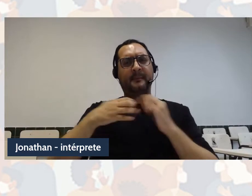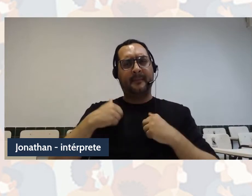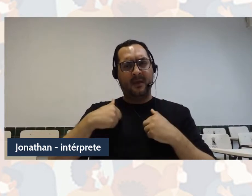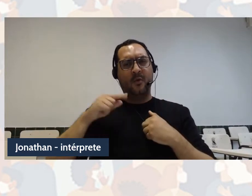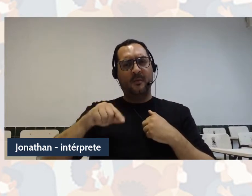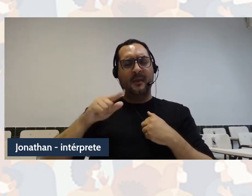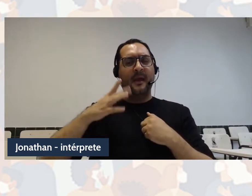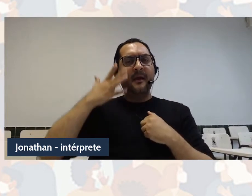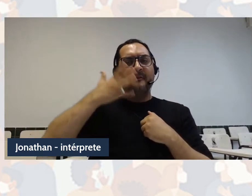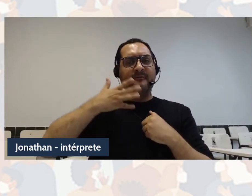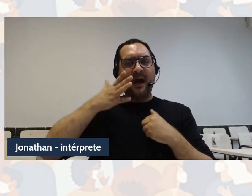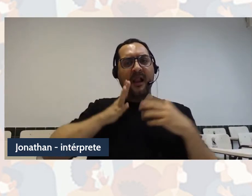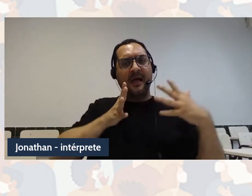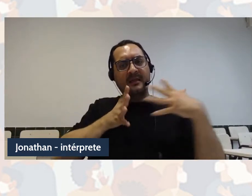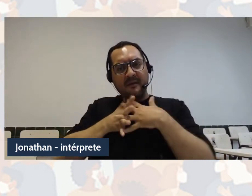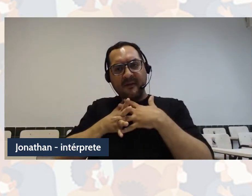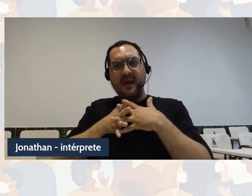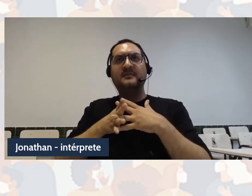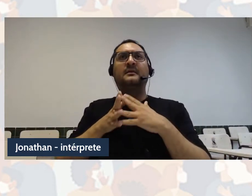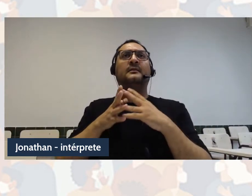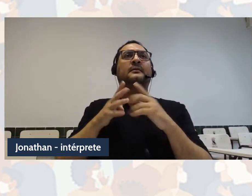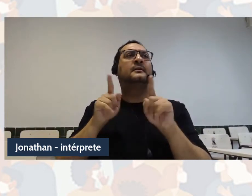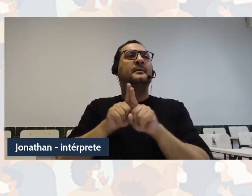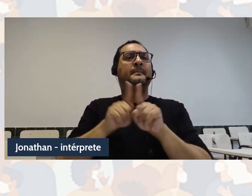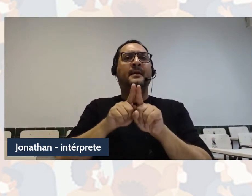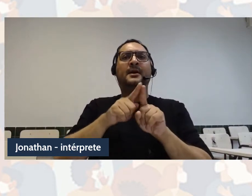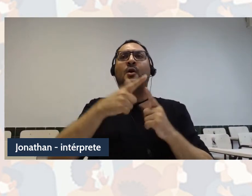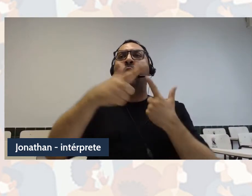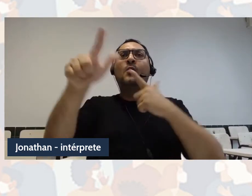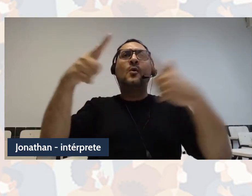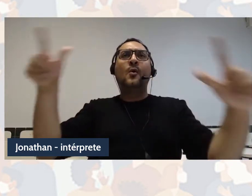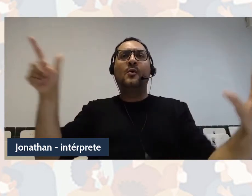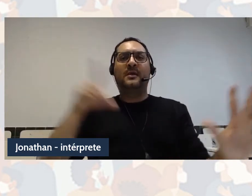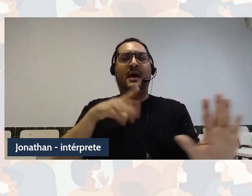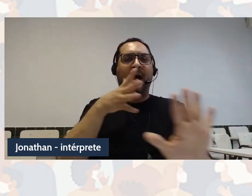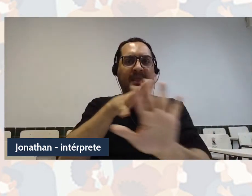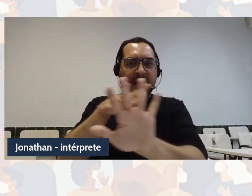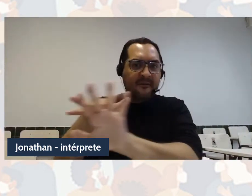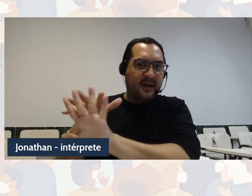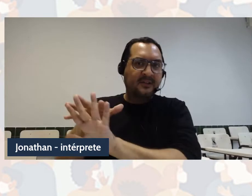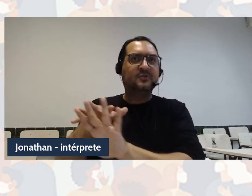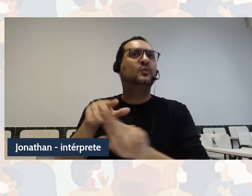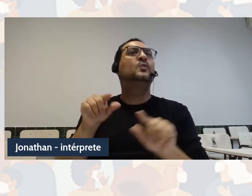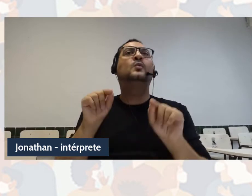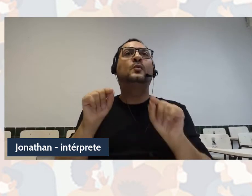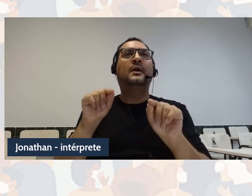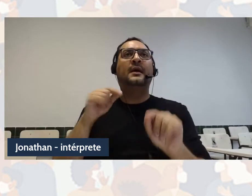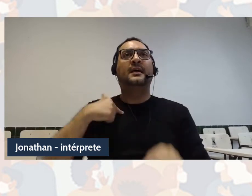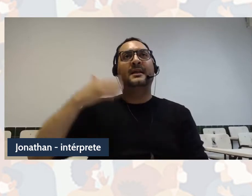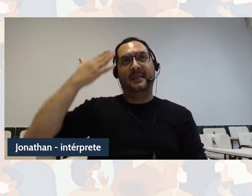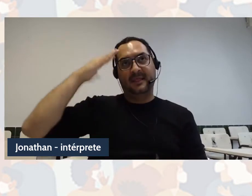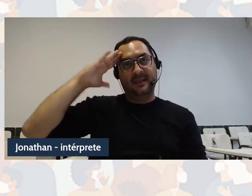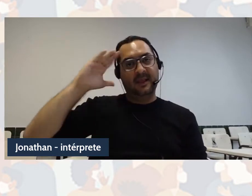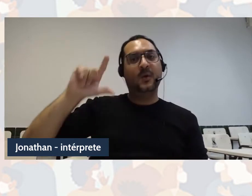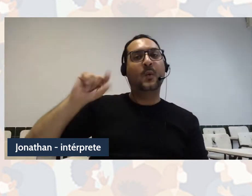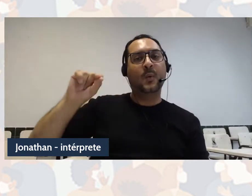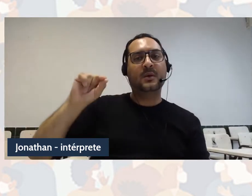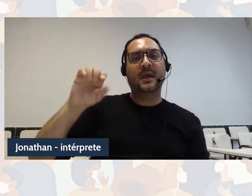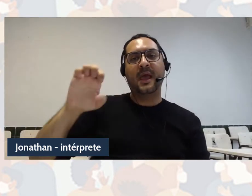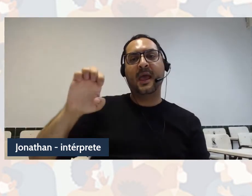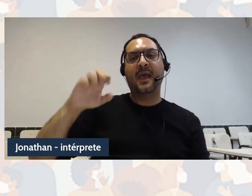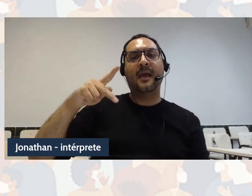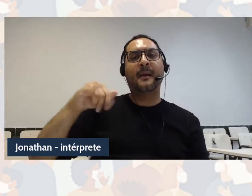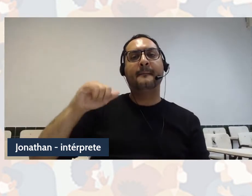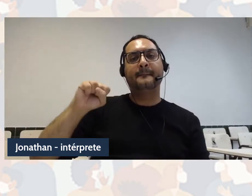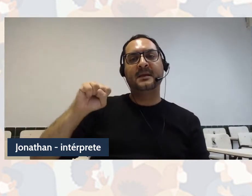atravessa dos colegas também, dos que estão aqui nesse momento acompanhando, esse entendimento sobre episteme e epistemologia,